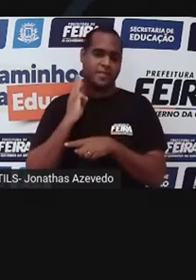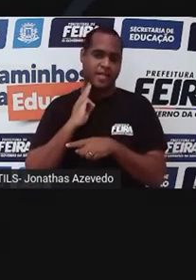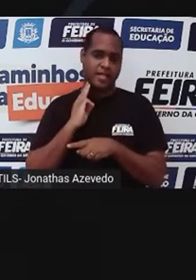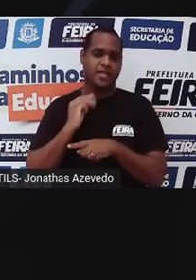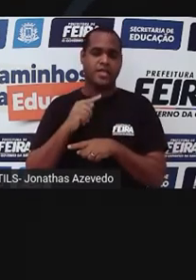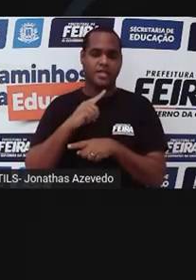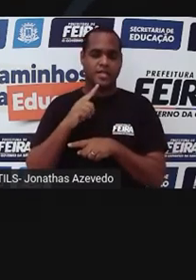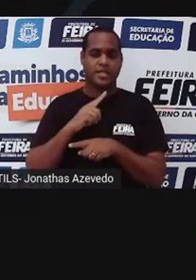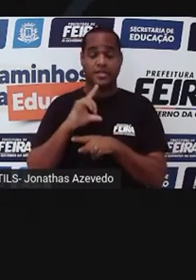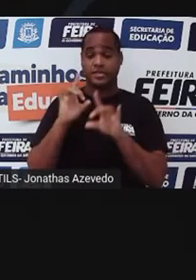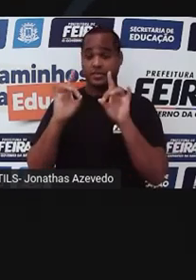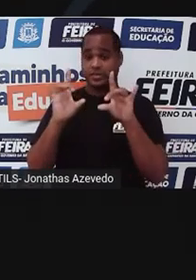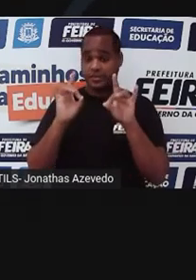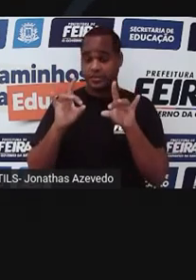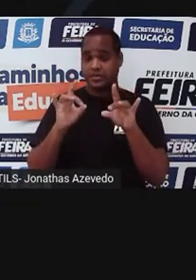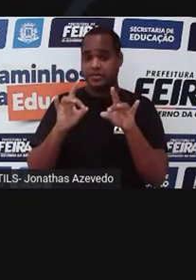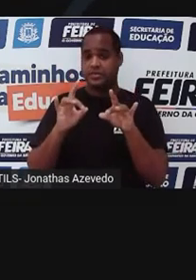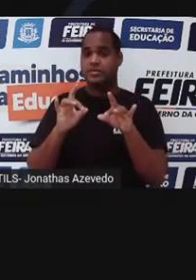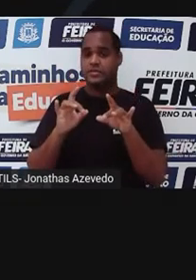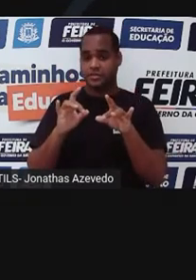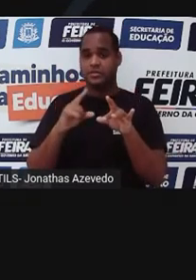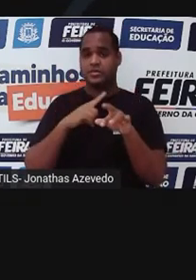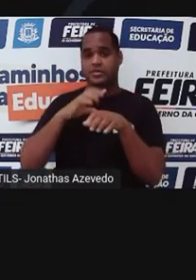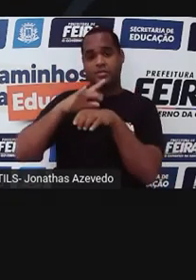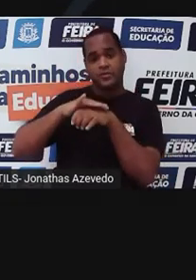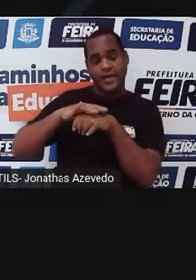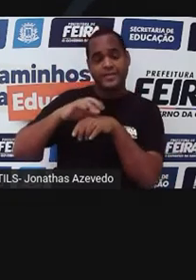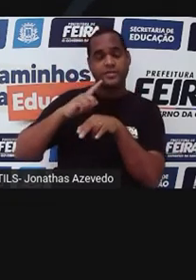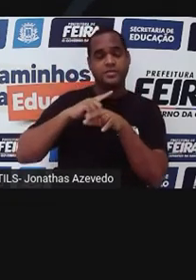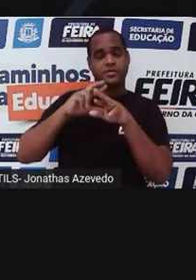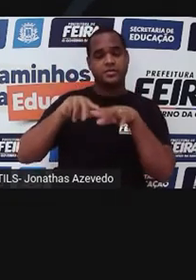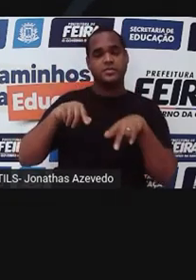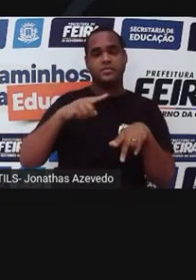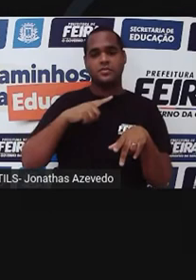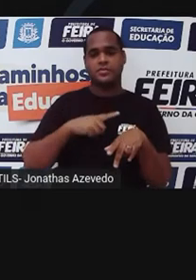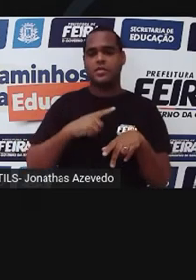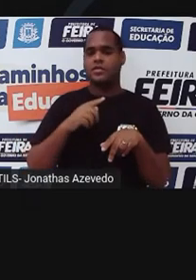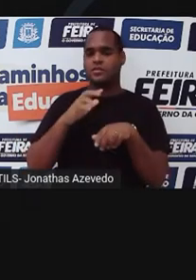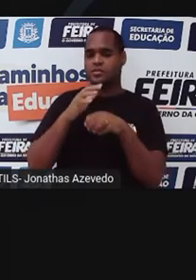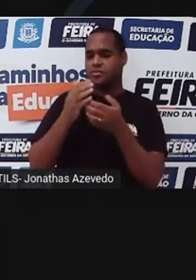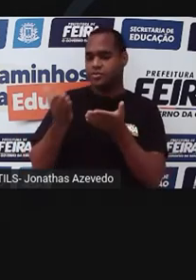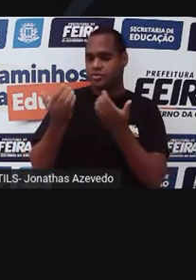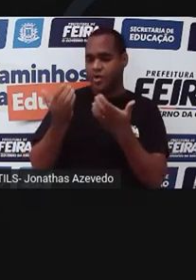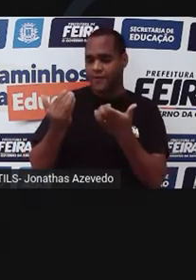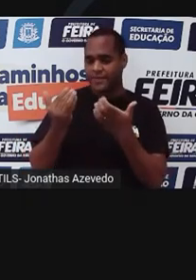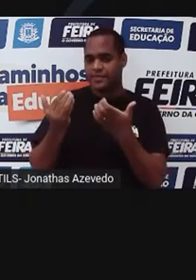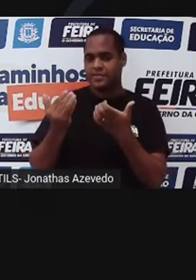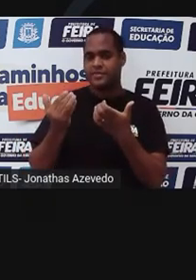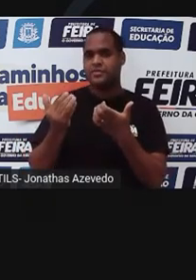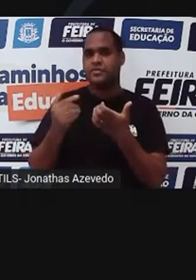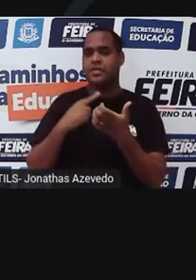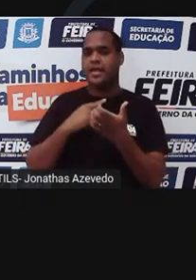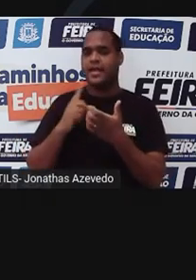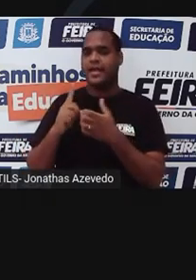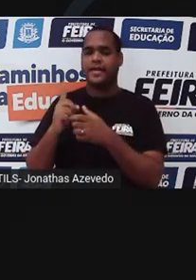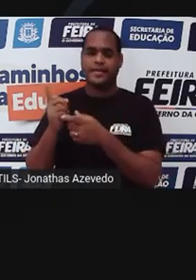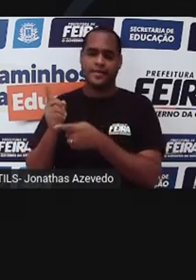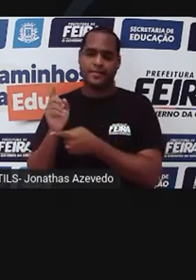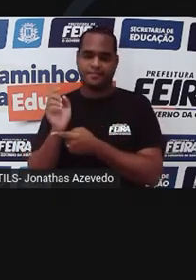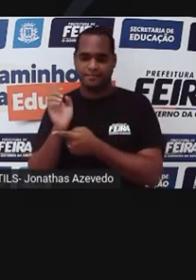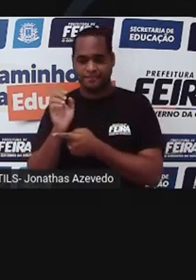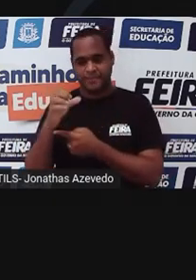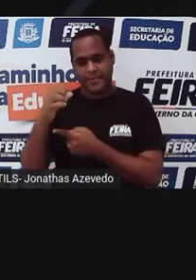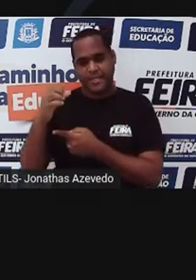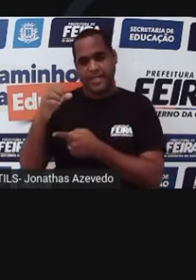especial, eram doentes, curiosamente, jovens e homossexuais. E